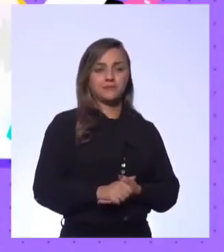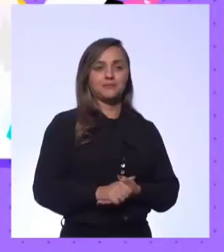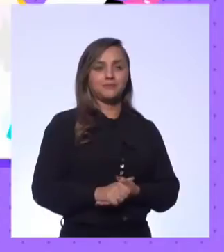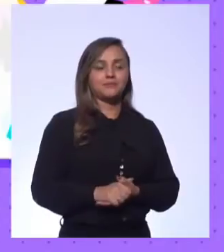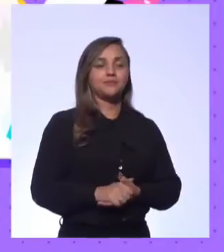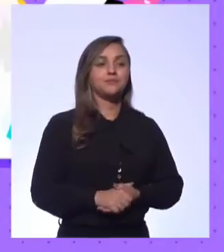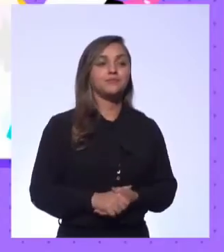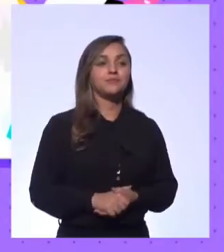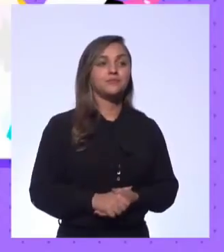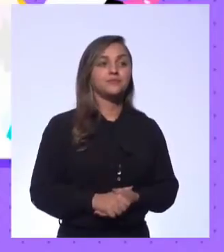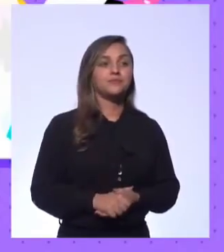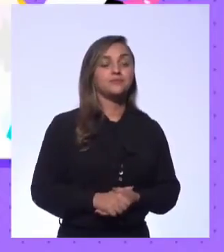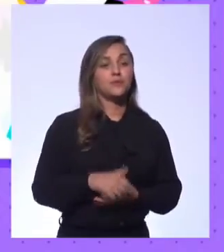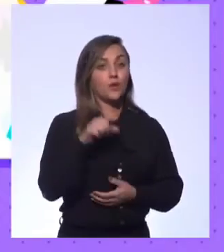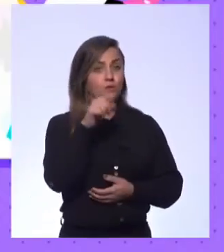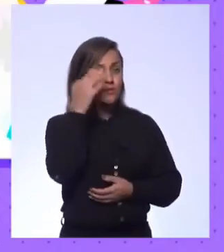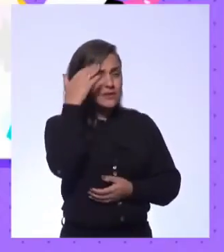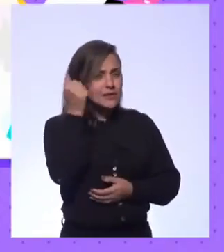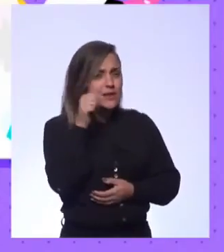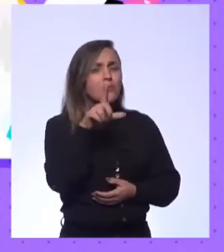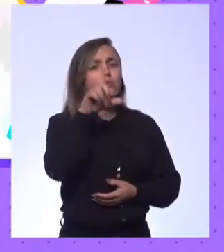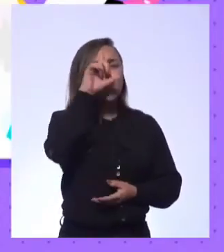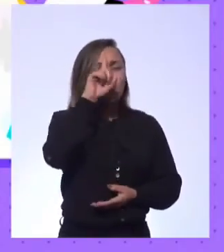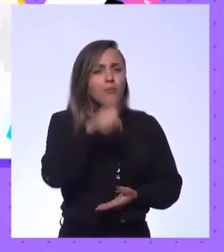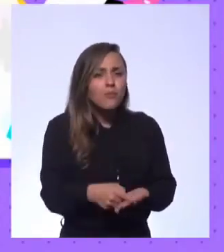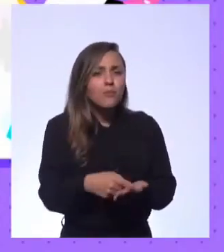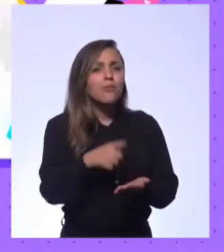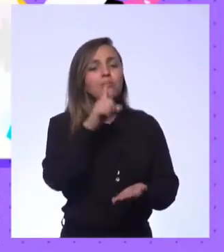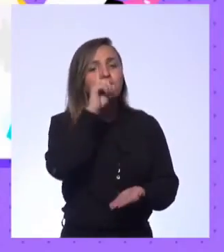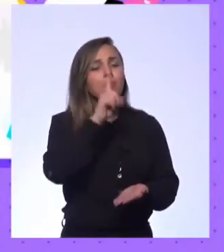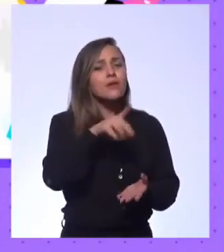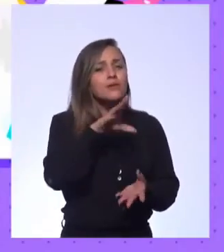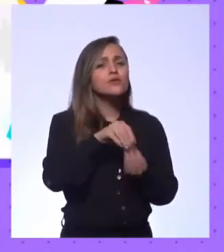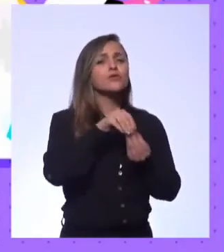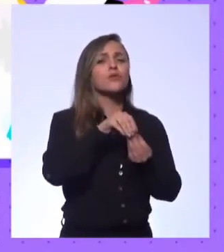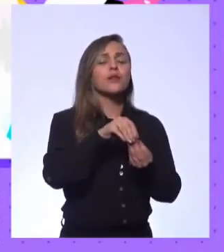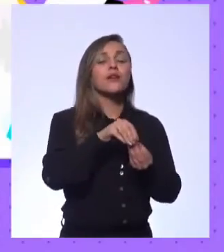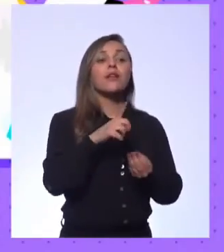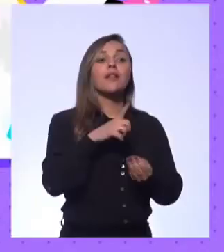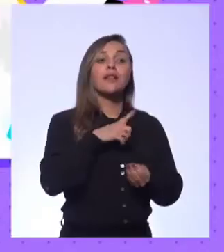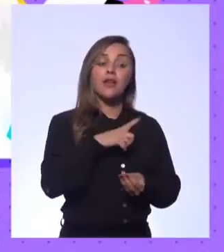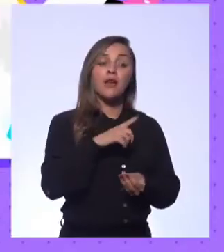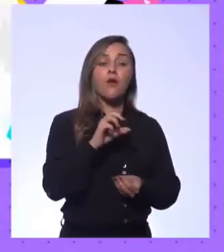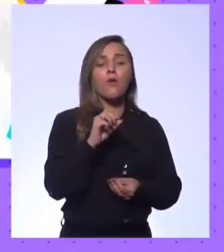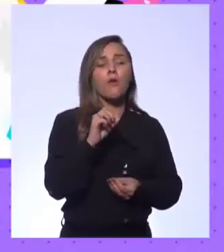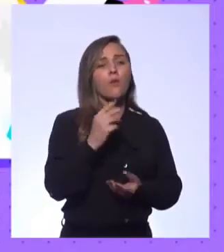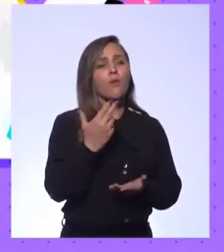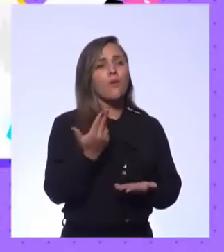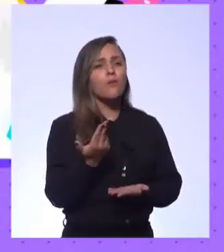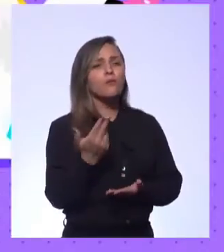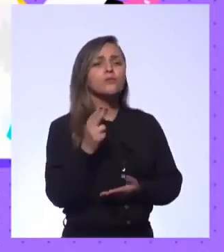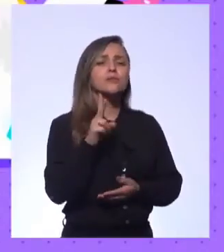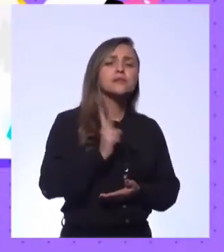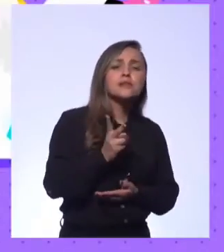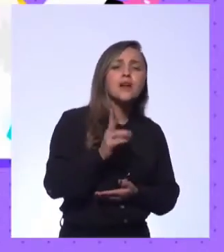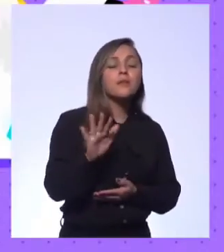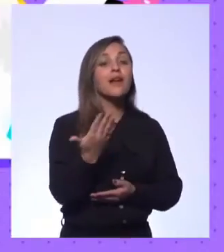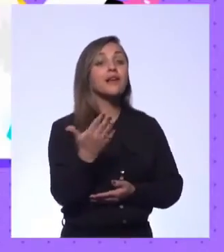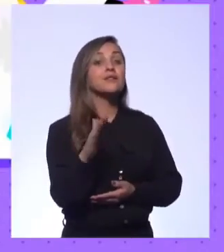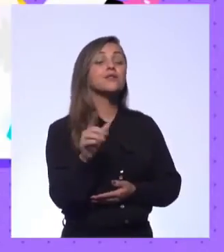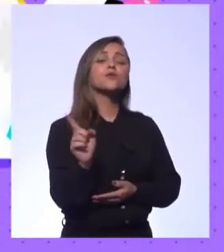Entendi a pergunta. Você sabe tomar decisões ou é capaz de fazer isso? Você é capaz de tomar decisões? Sempre, às vezes ou não?